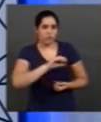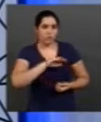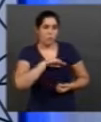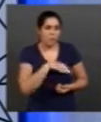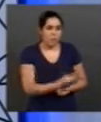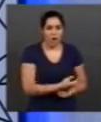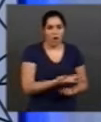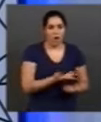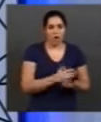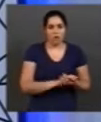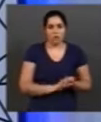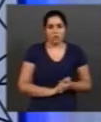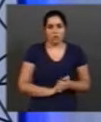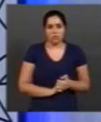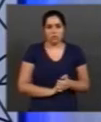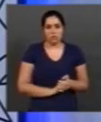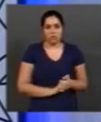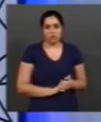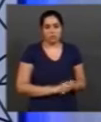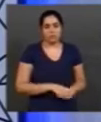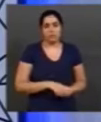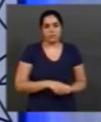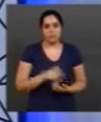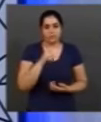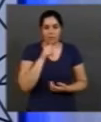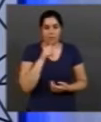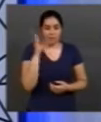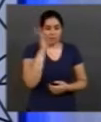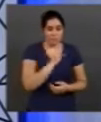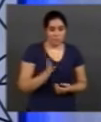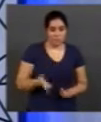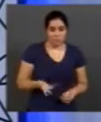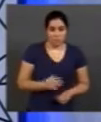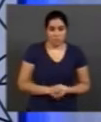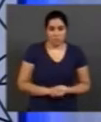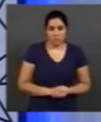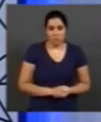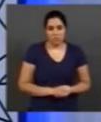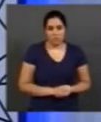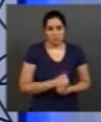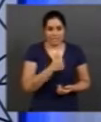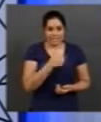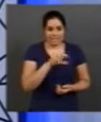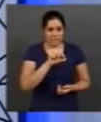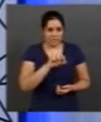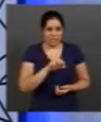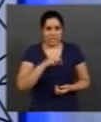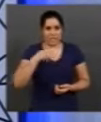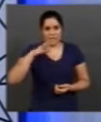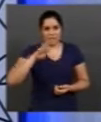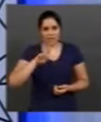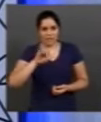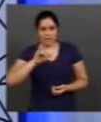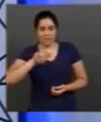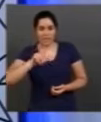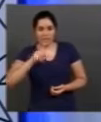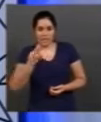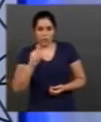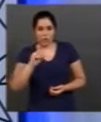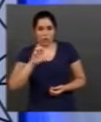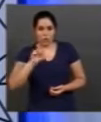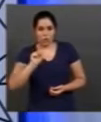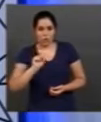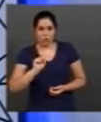ano no Brasil. Essa água, esses 120 trilhões de água, ele é exportado a um custo muito baixo,